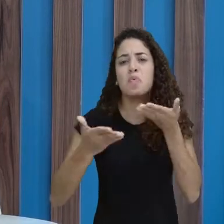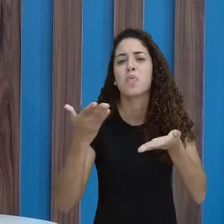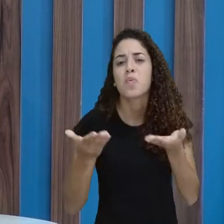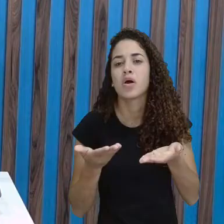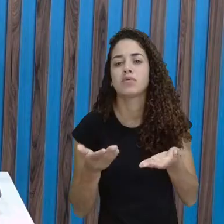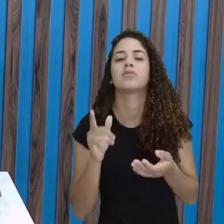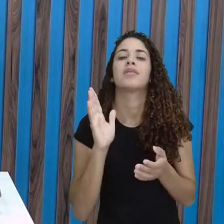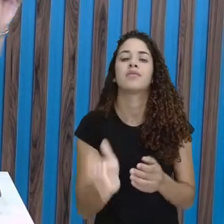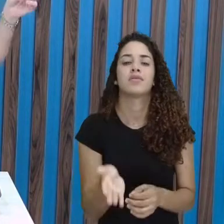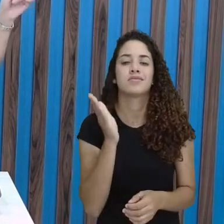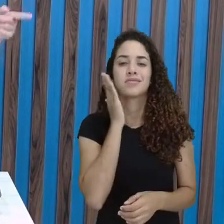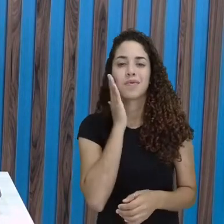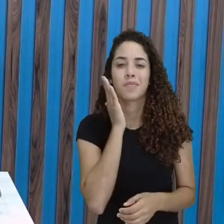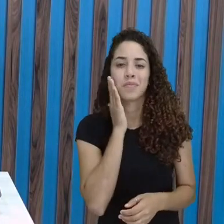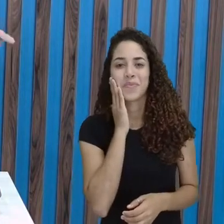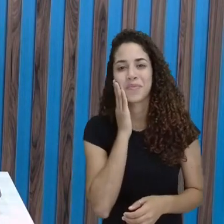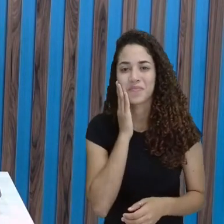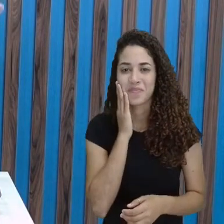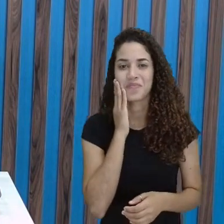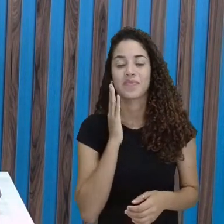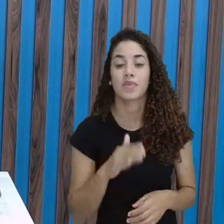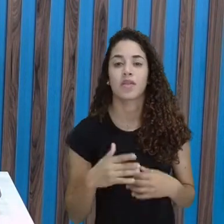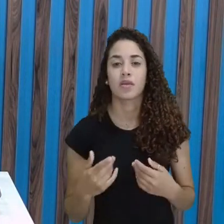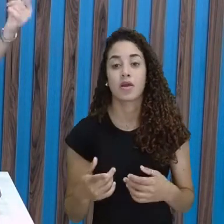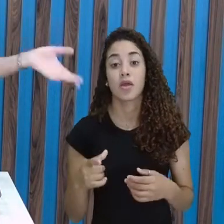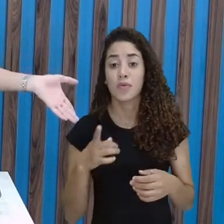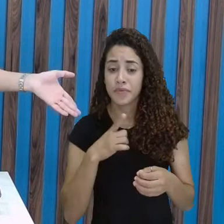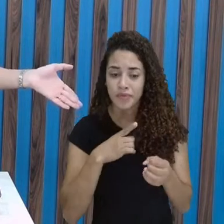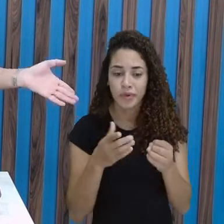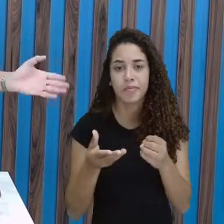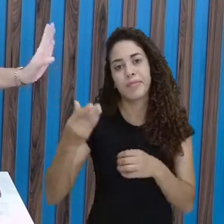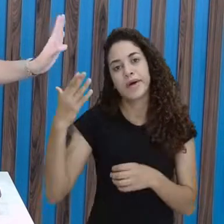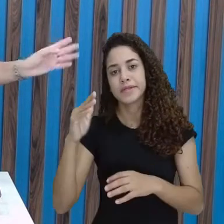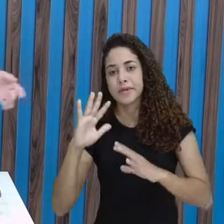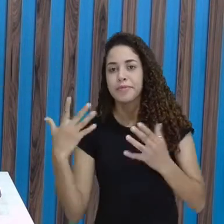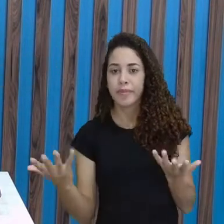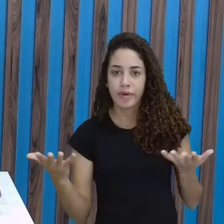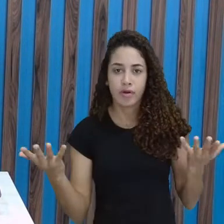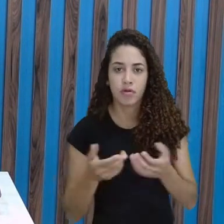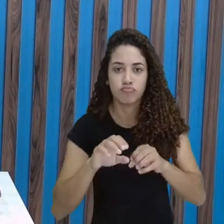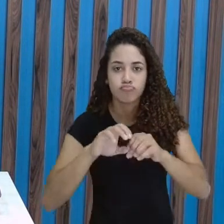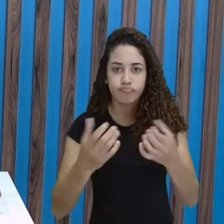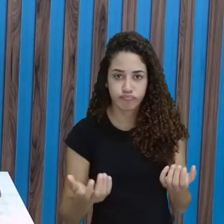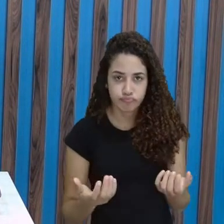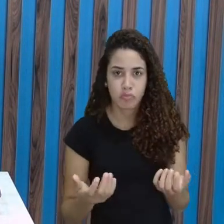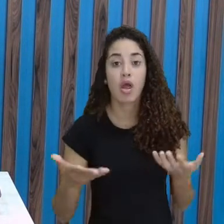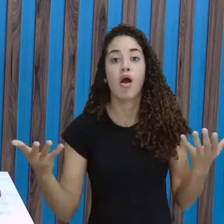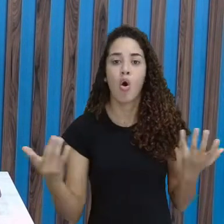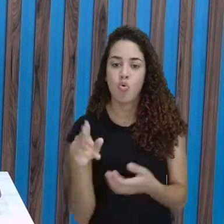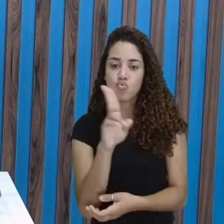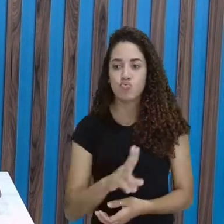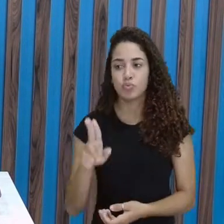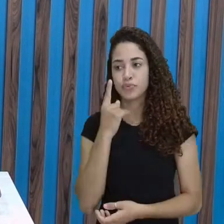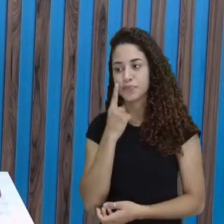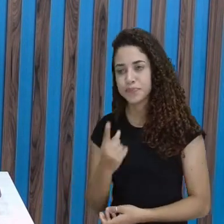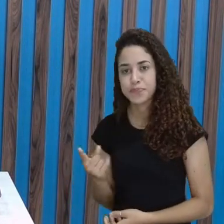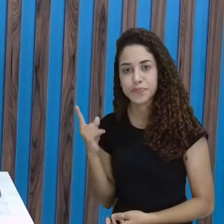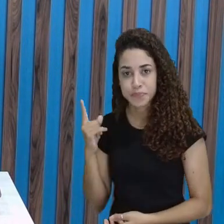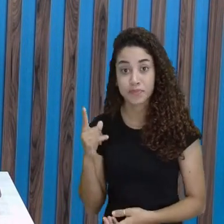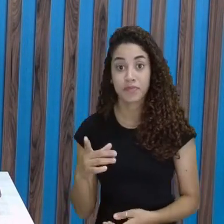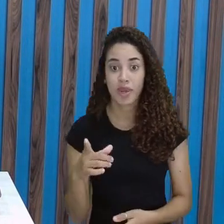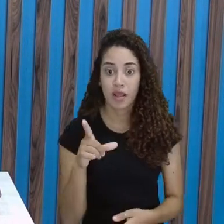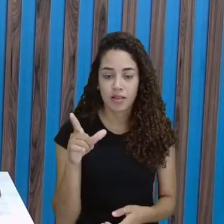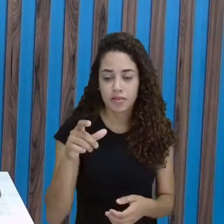aí também. Não é, professora Cátia. Esse copo medidor eu já tive, só que o meu era de vidro e quebrou. Ah, tá. Aí eu utilizo esse aqui. Aqui tem